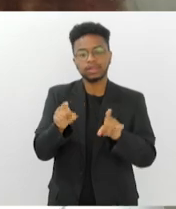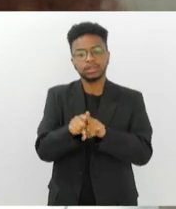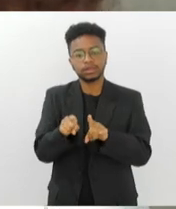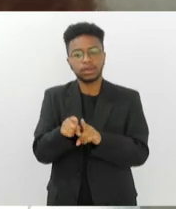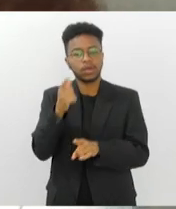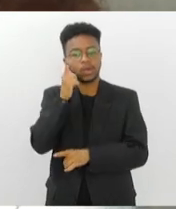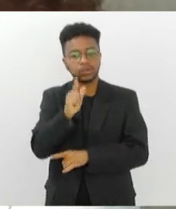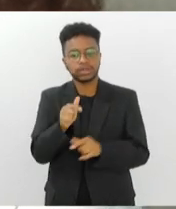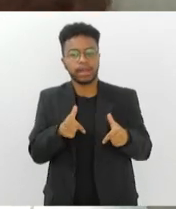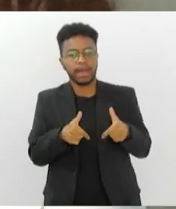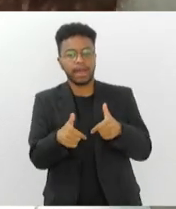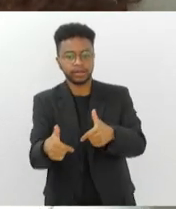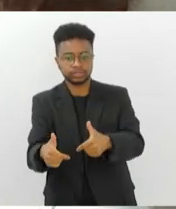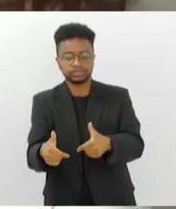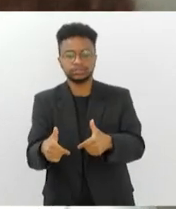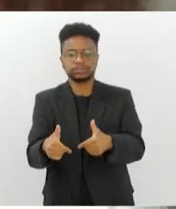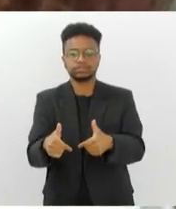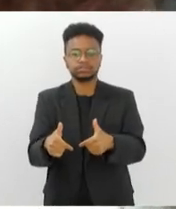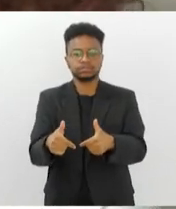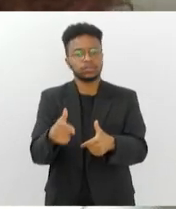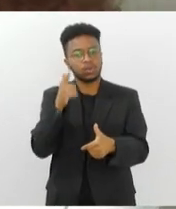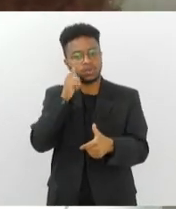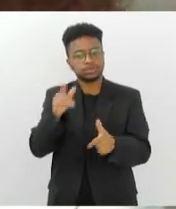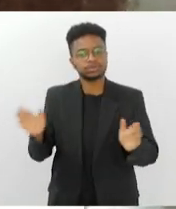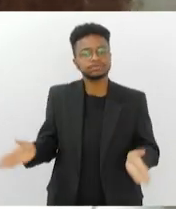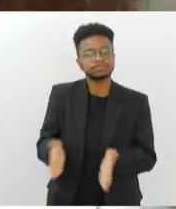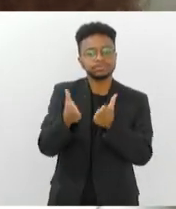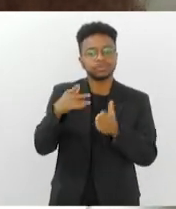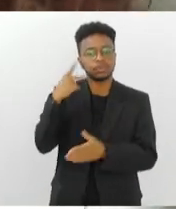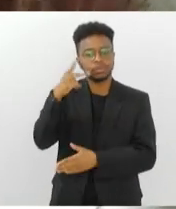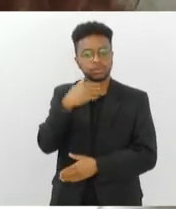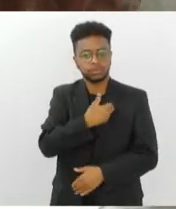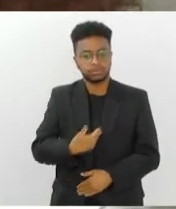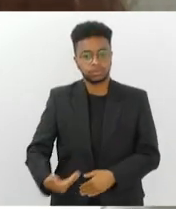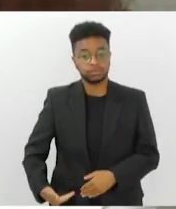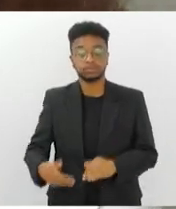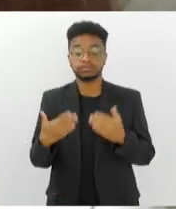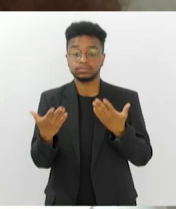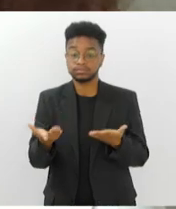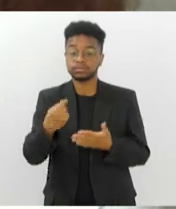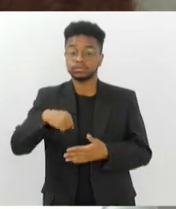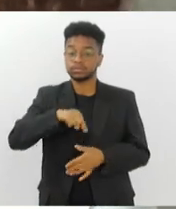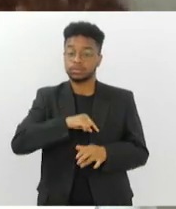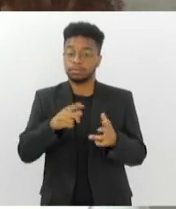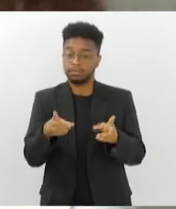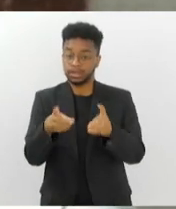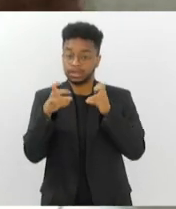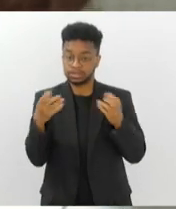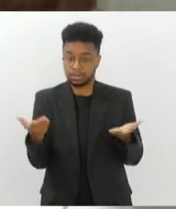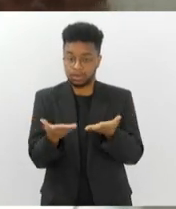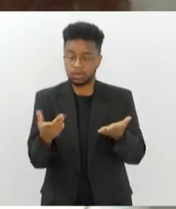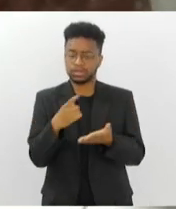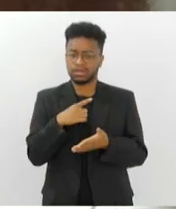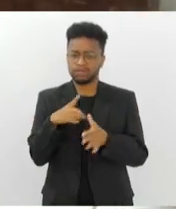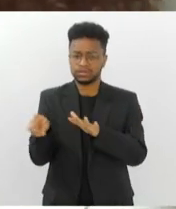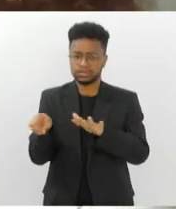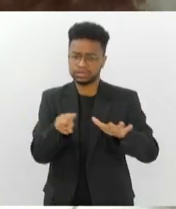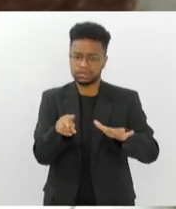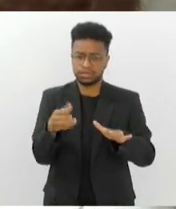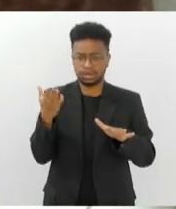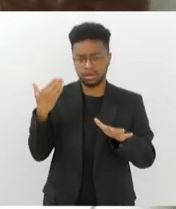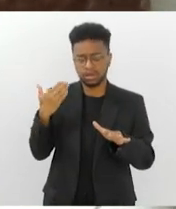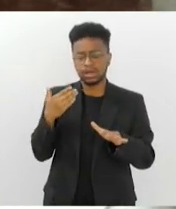ser esses atores que vão estar lá promovendo essas políticas públicas. Então, gente vê atualmente, teve essa semana, o